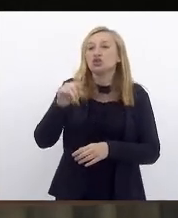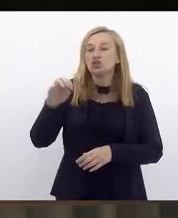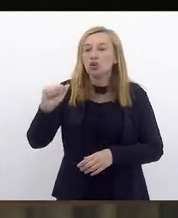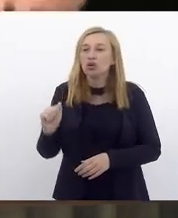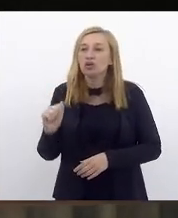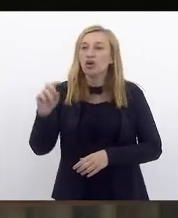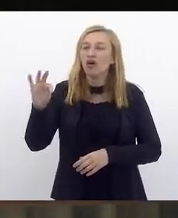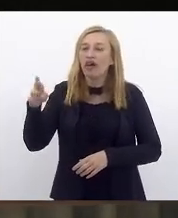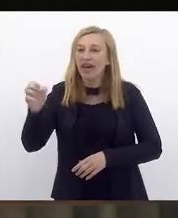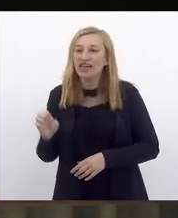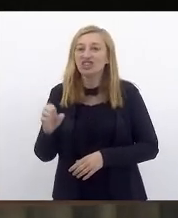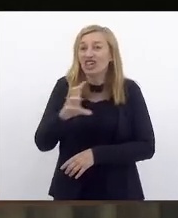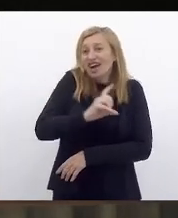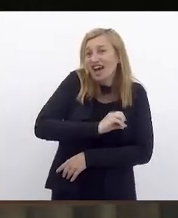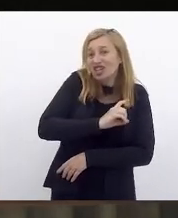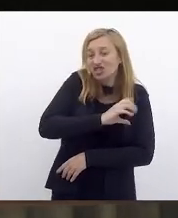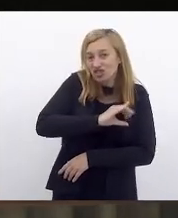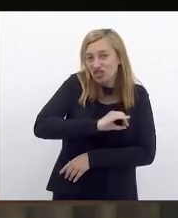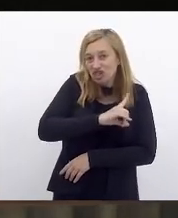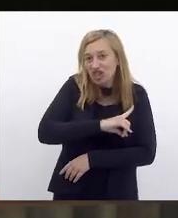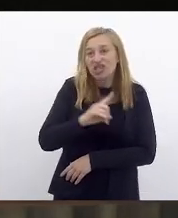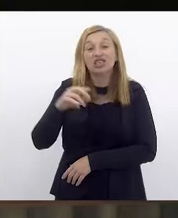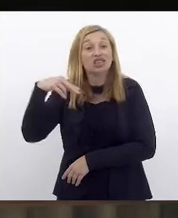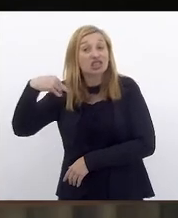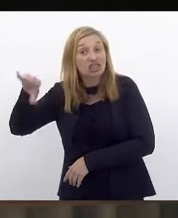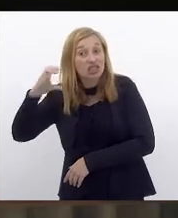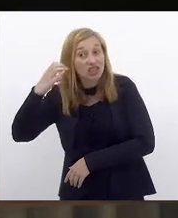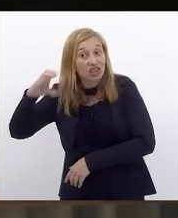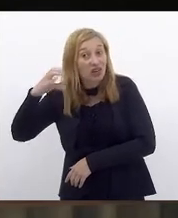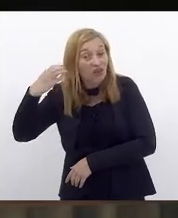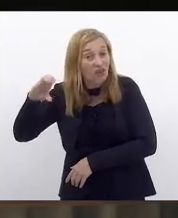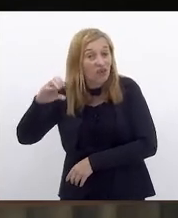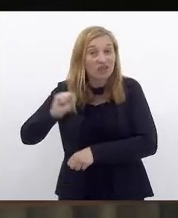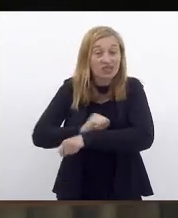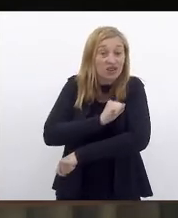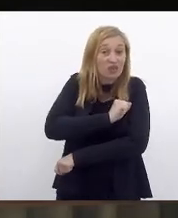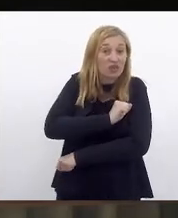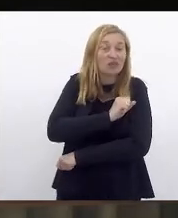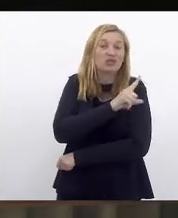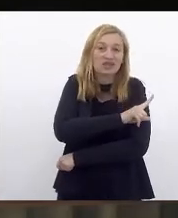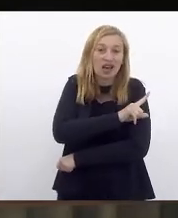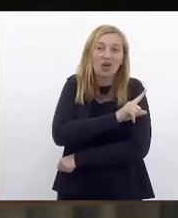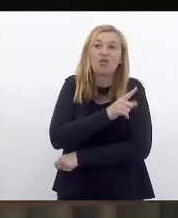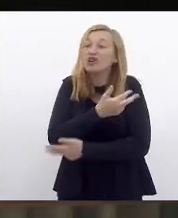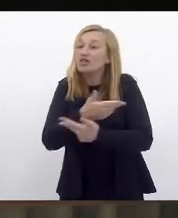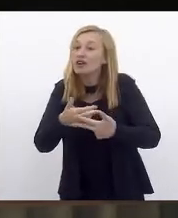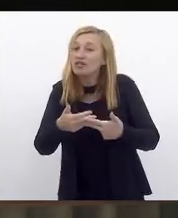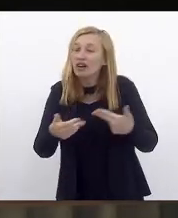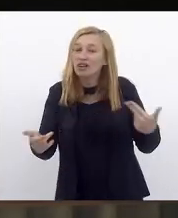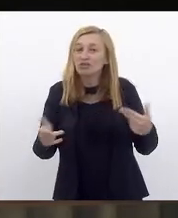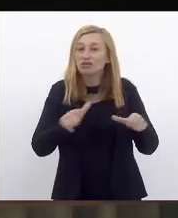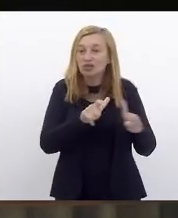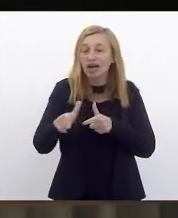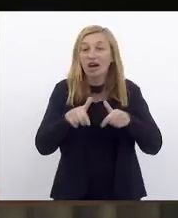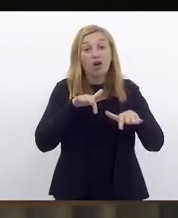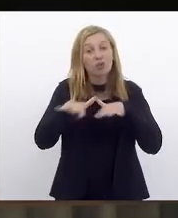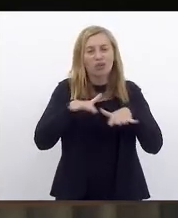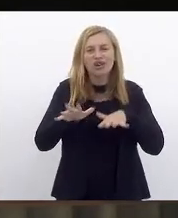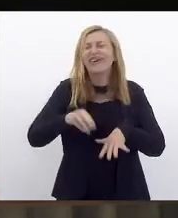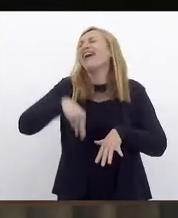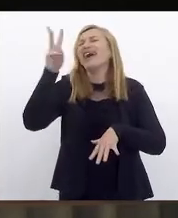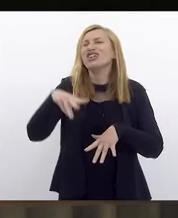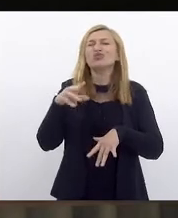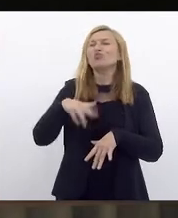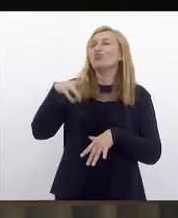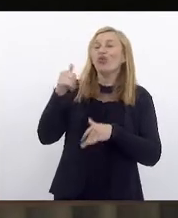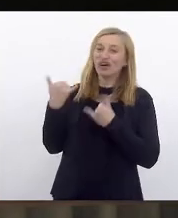Niterói, Caxias, São Gonçalo, Volta Redonda. Ou seja, é um movimento. Quem nunca brincou?